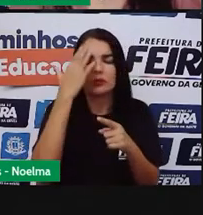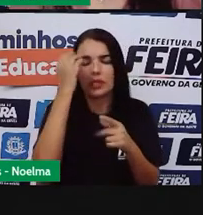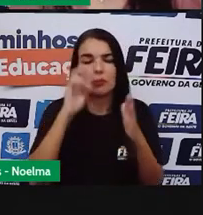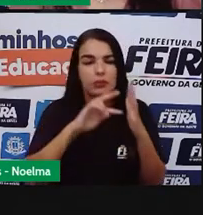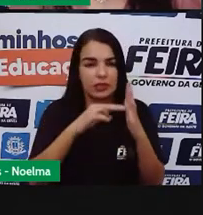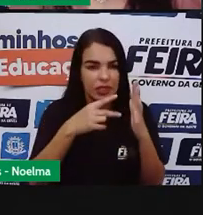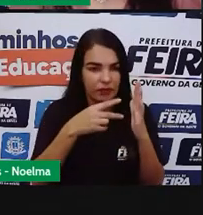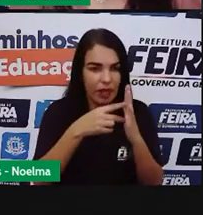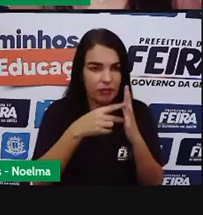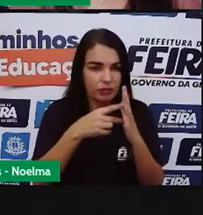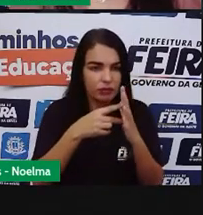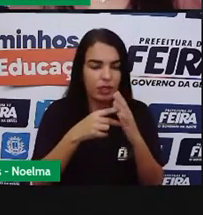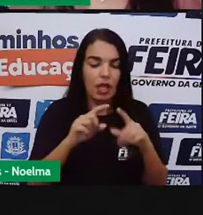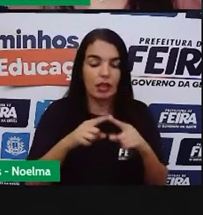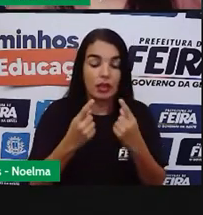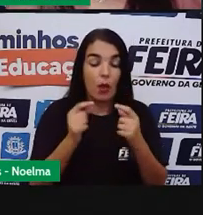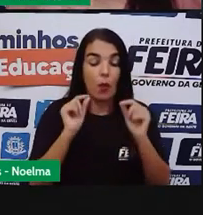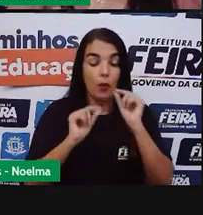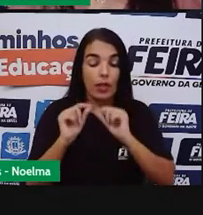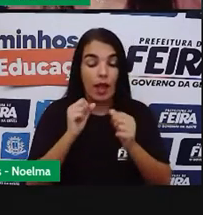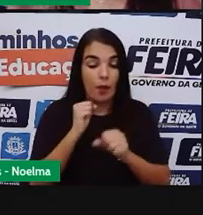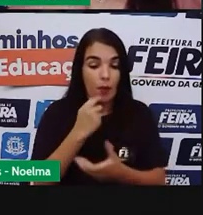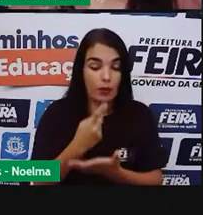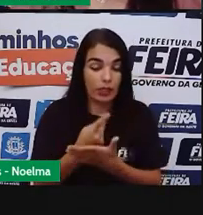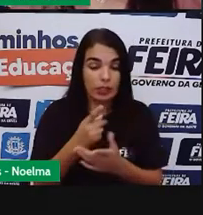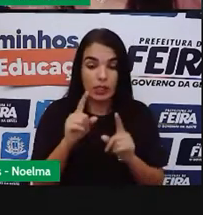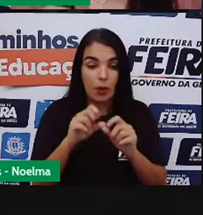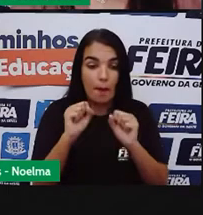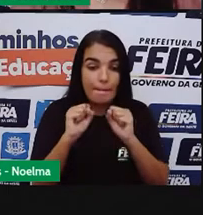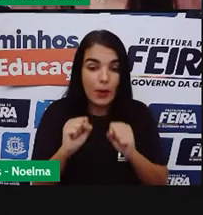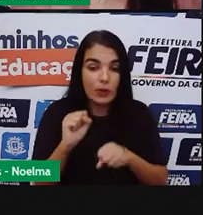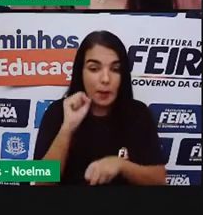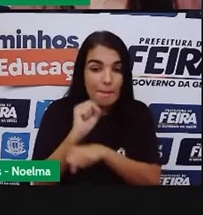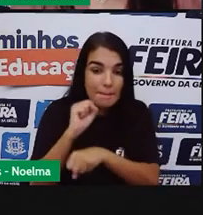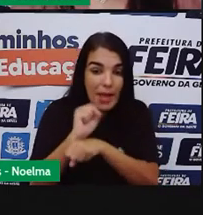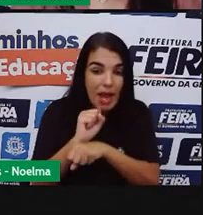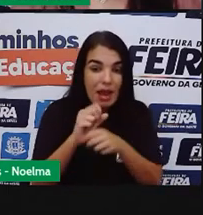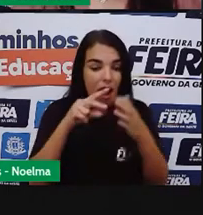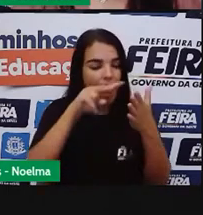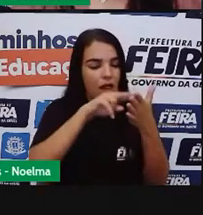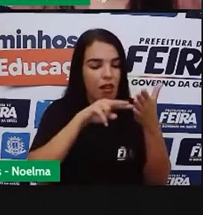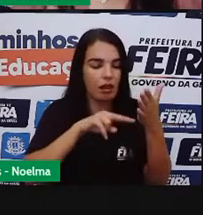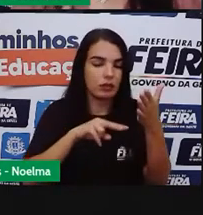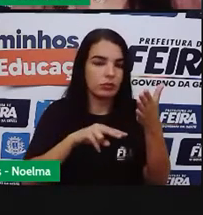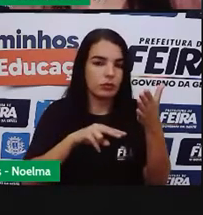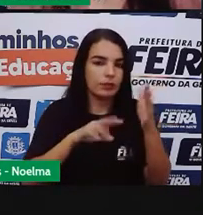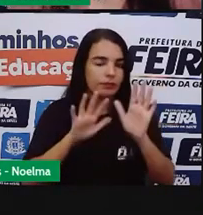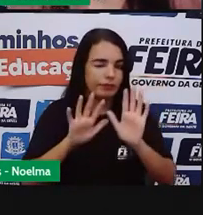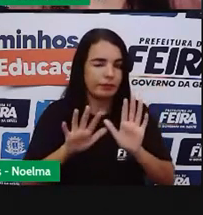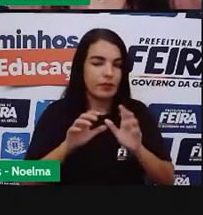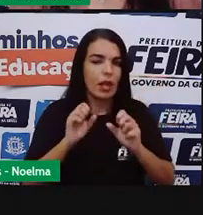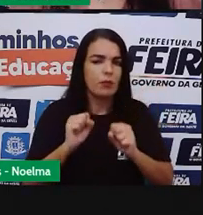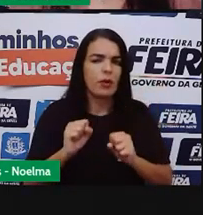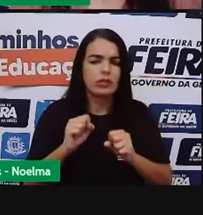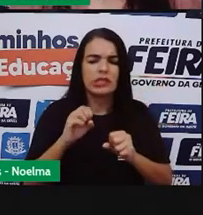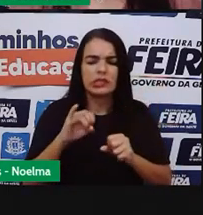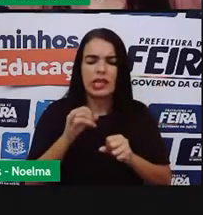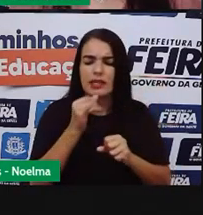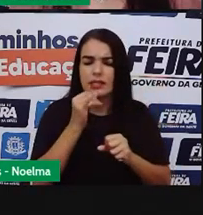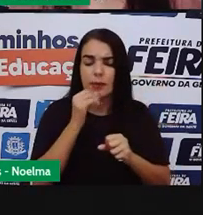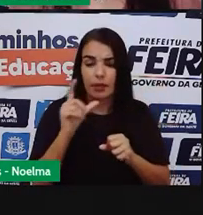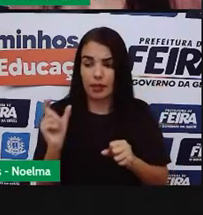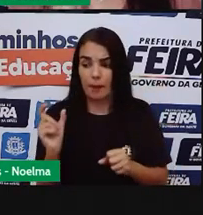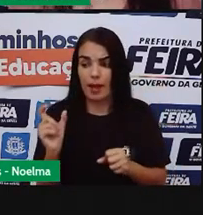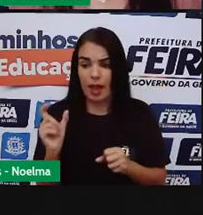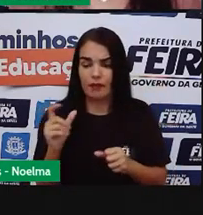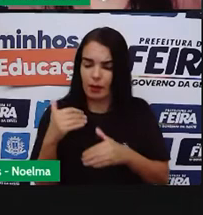leitura. Até porque, durante, dependendo do contexto onde está inserida aquela palavra, você pode compreender o